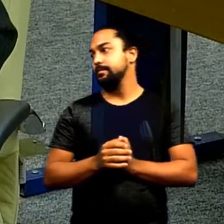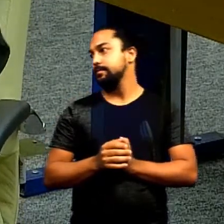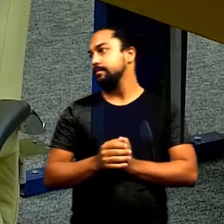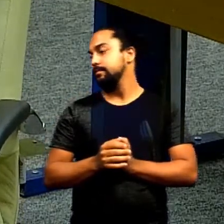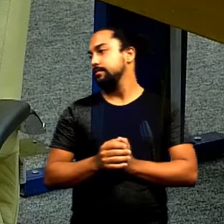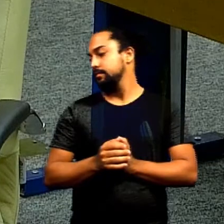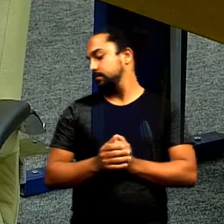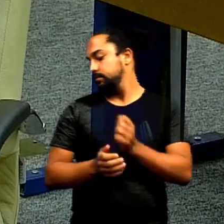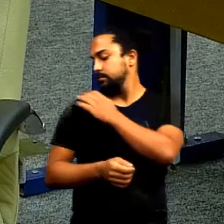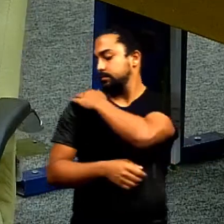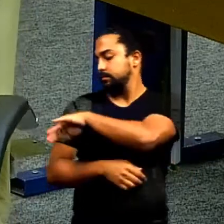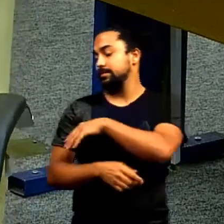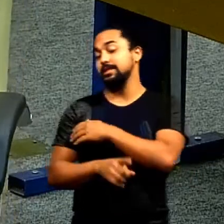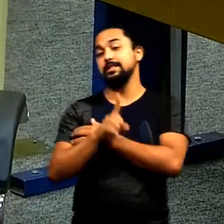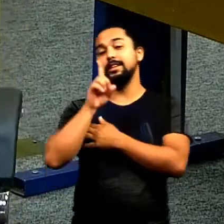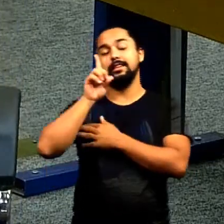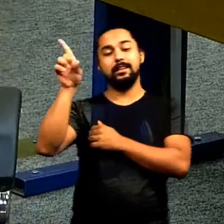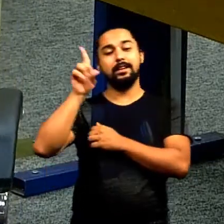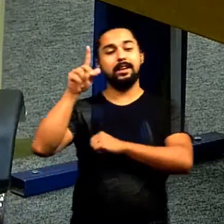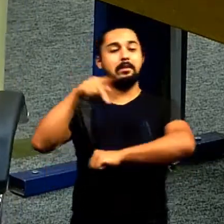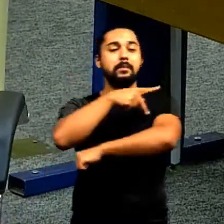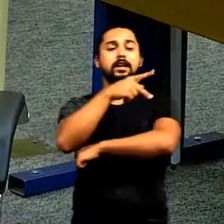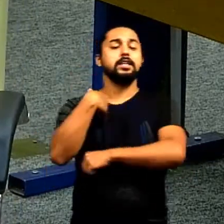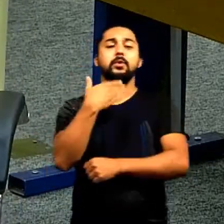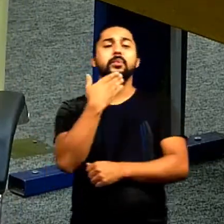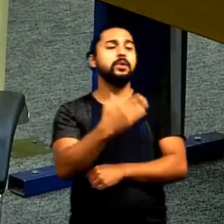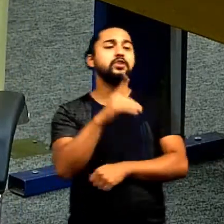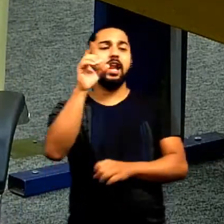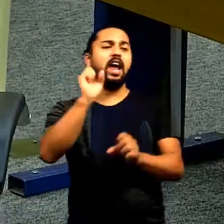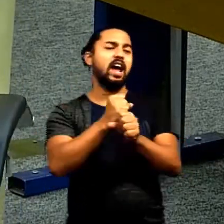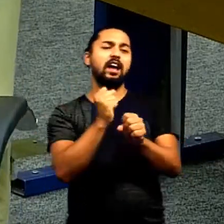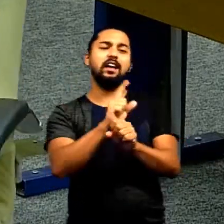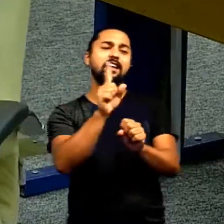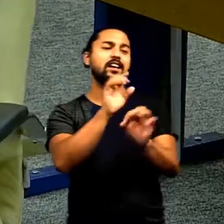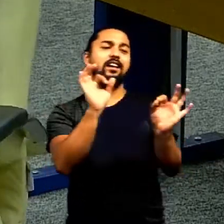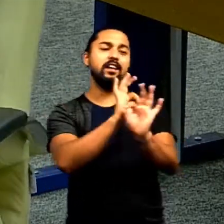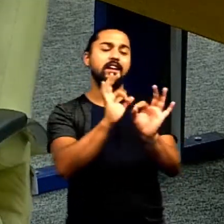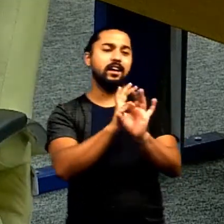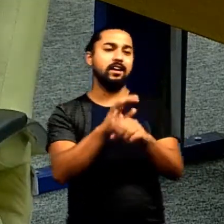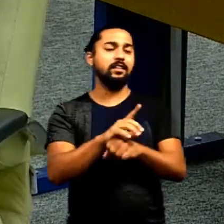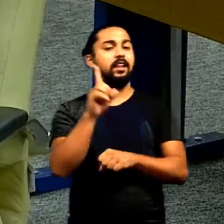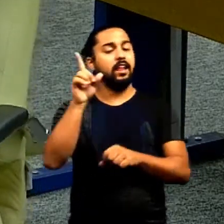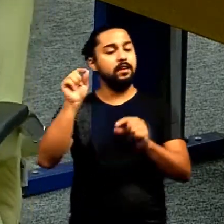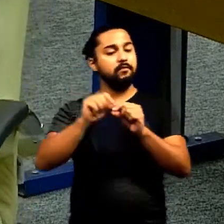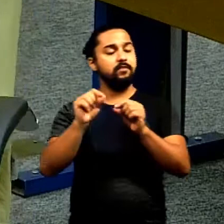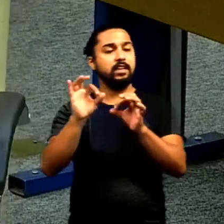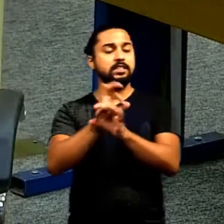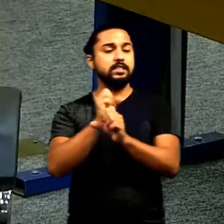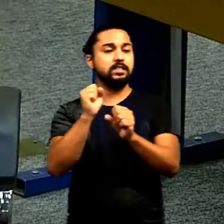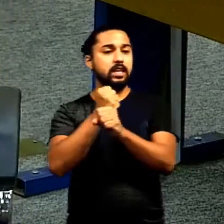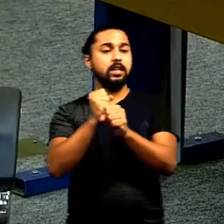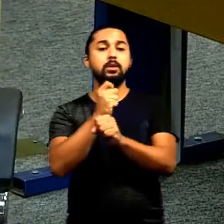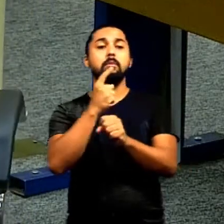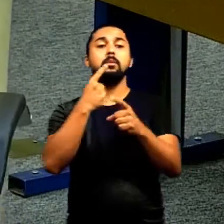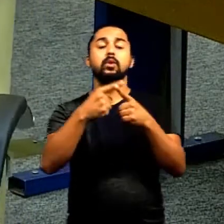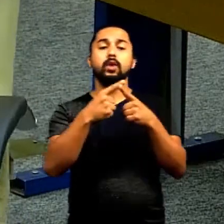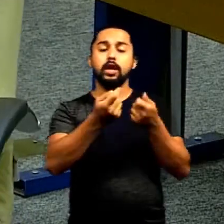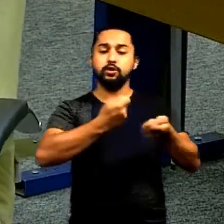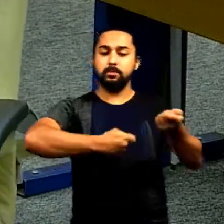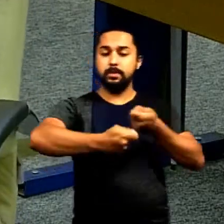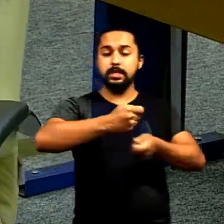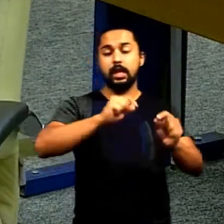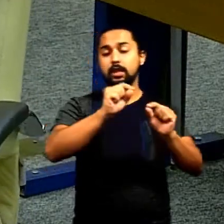não mas aquela praça eu nem pedi para fazer aquela reforma a reforma está sendo feita pela administração